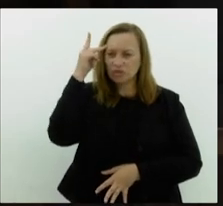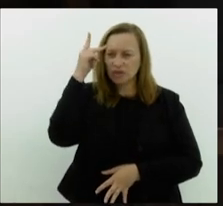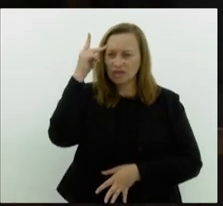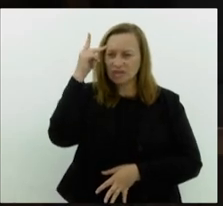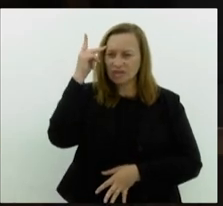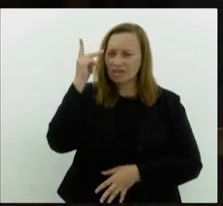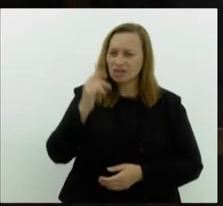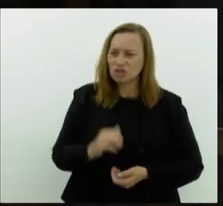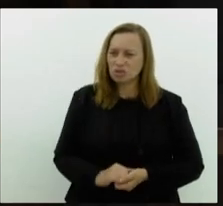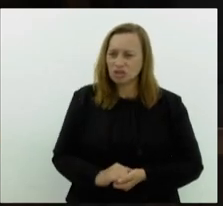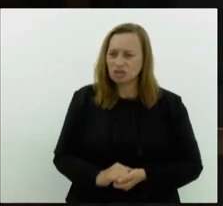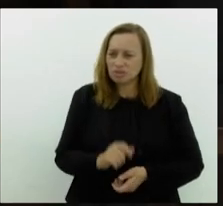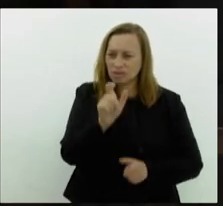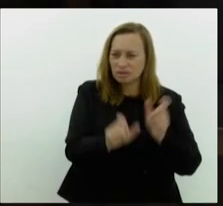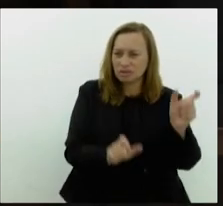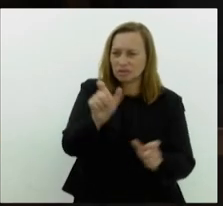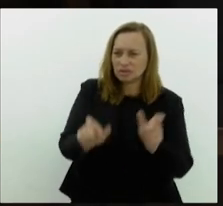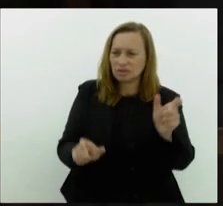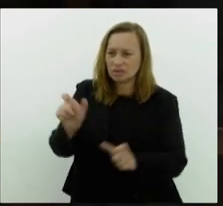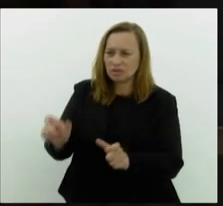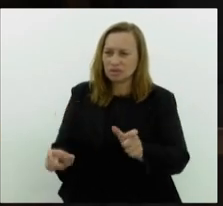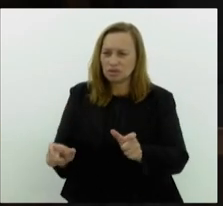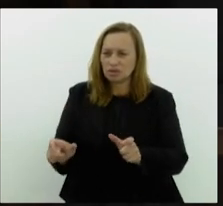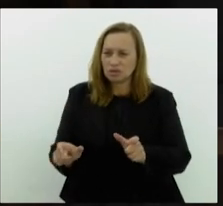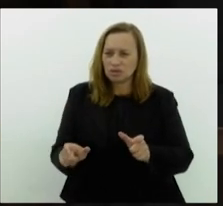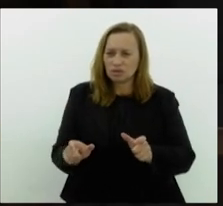para o